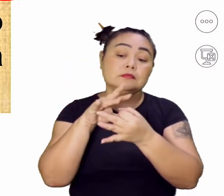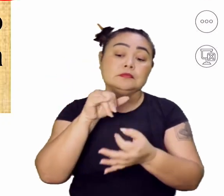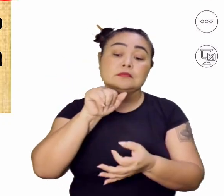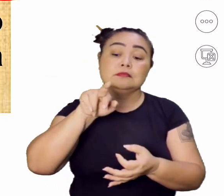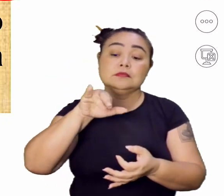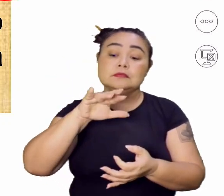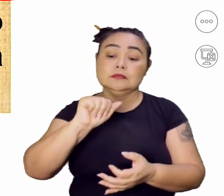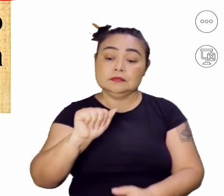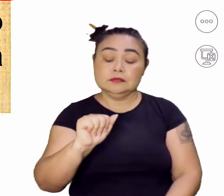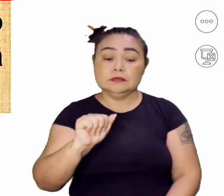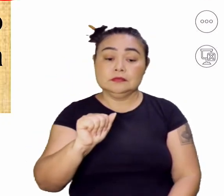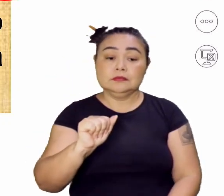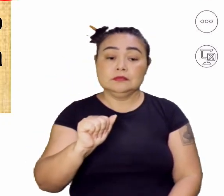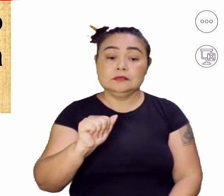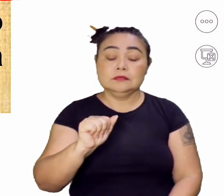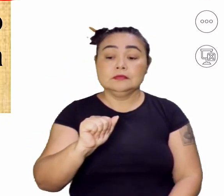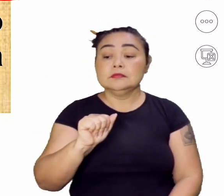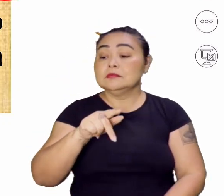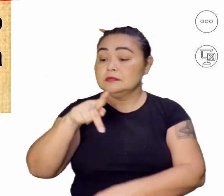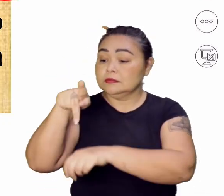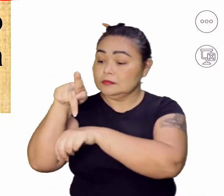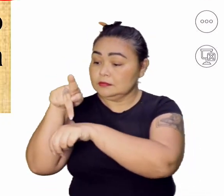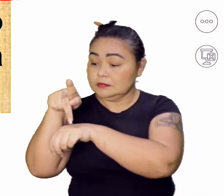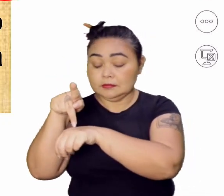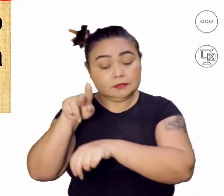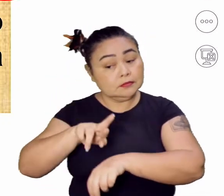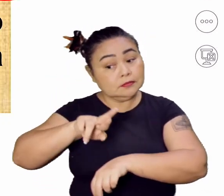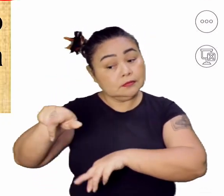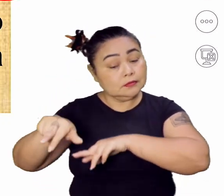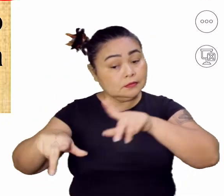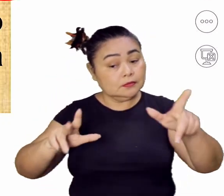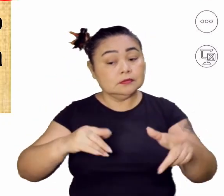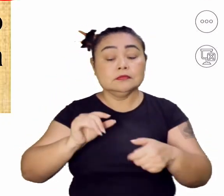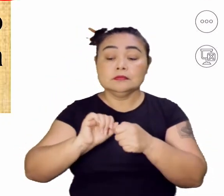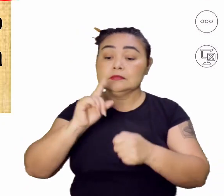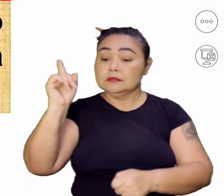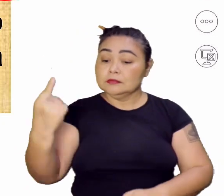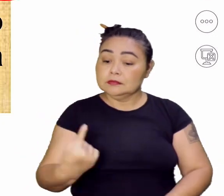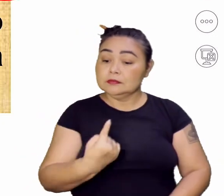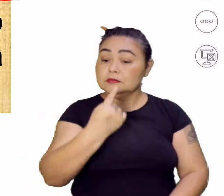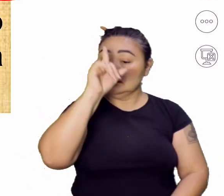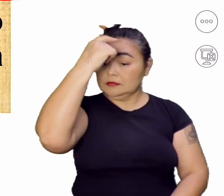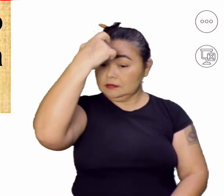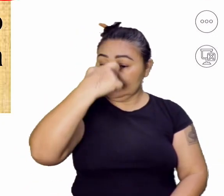cada país é diferente, mas governado por uma mesma pessoa.